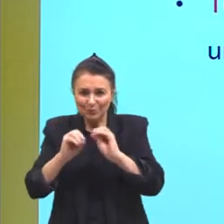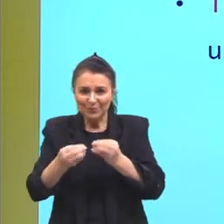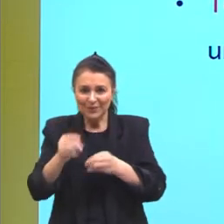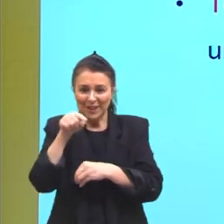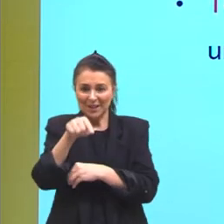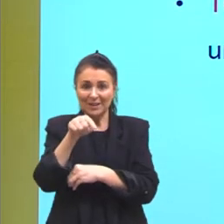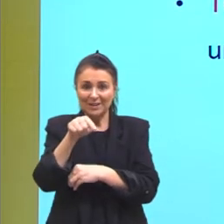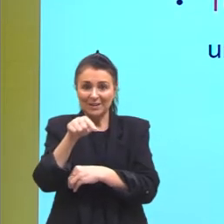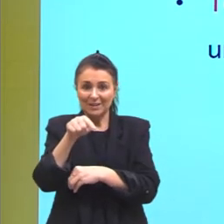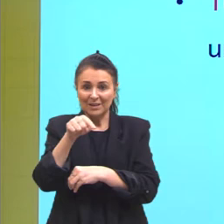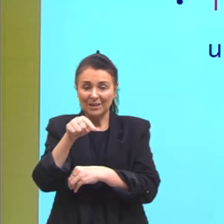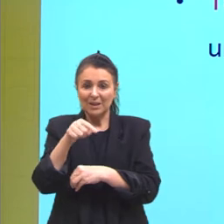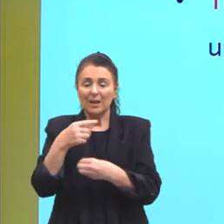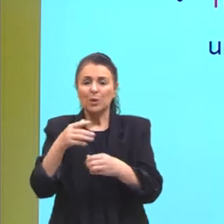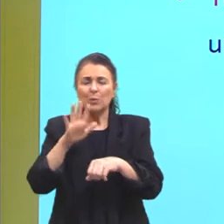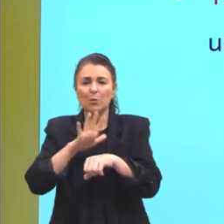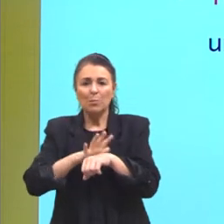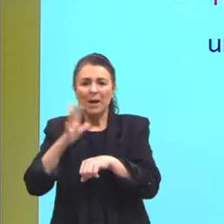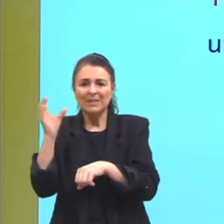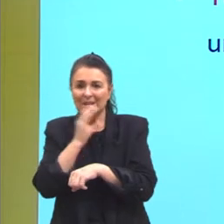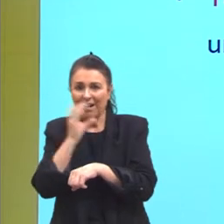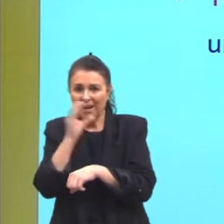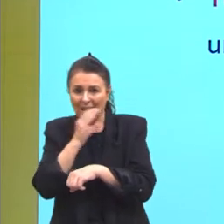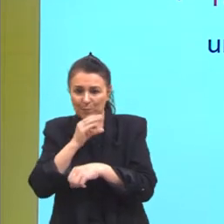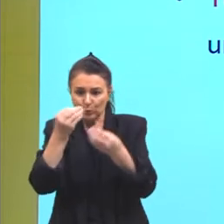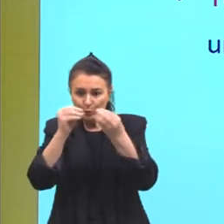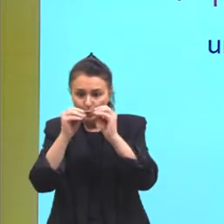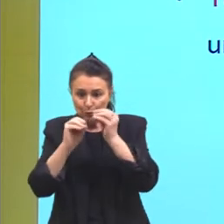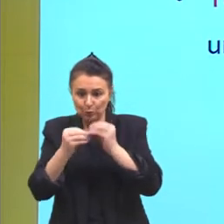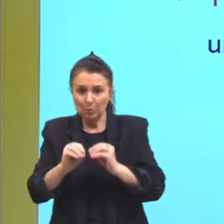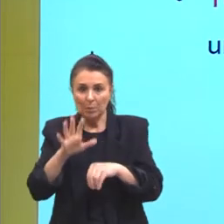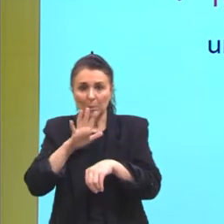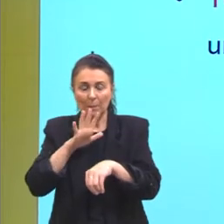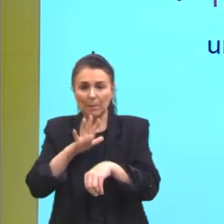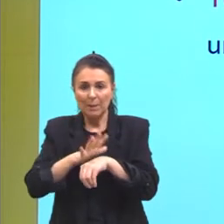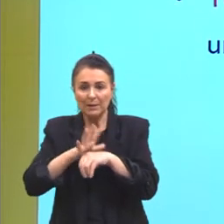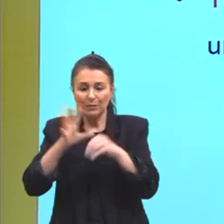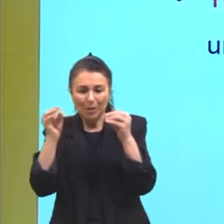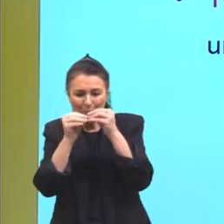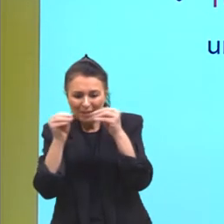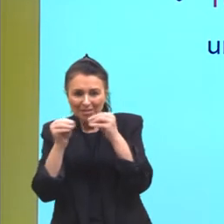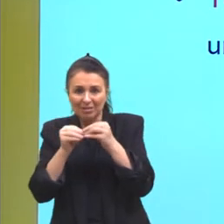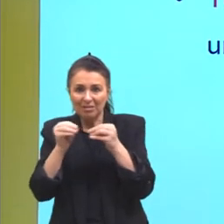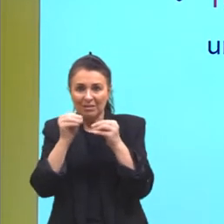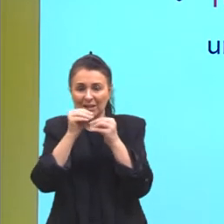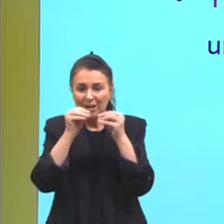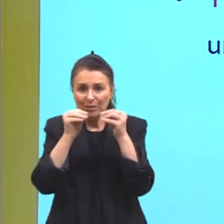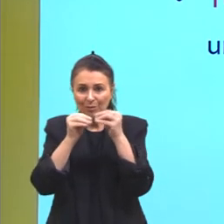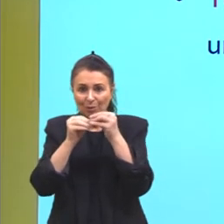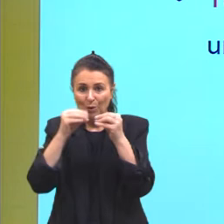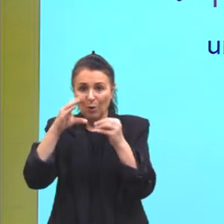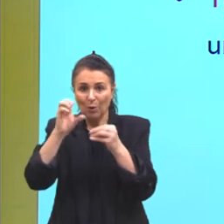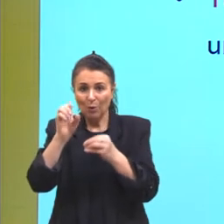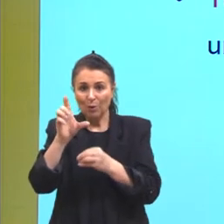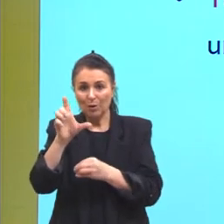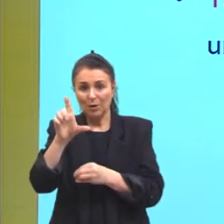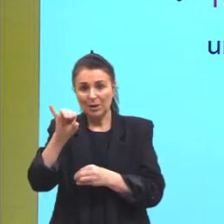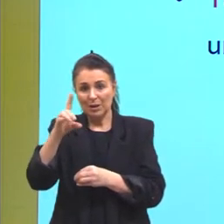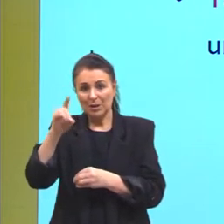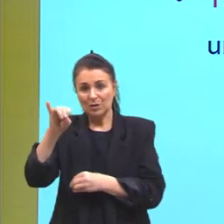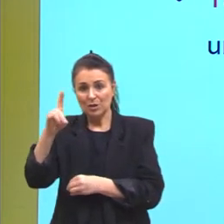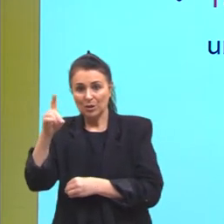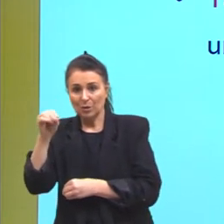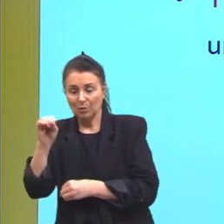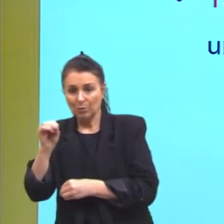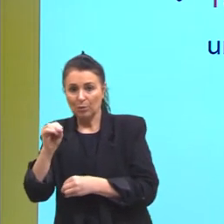reagente. Quanto mais rápida elas estiverem, mais elas vão estar se batendo, mais elas vão estar se colidindo. E aí, maior